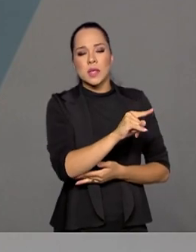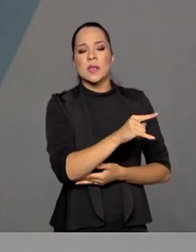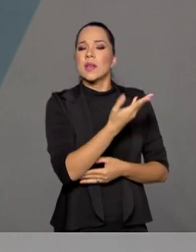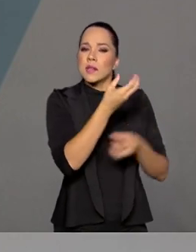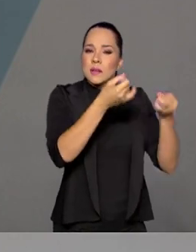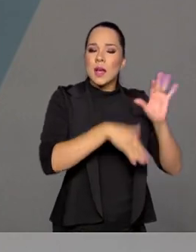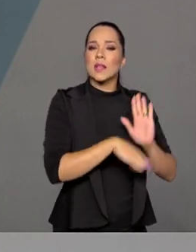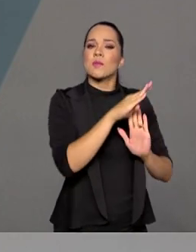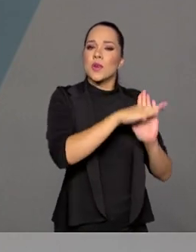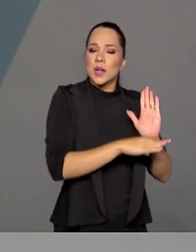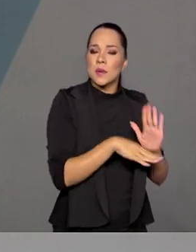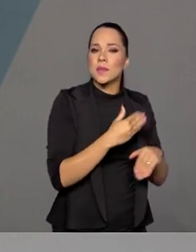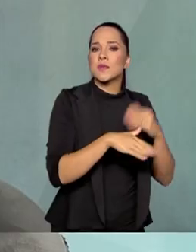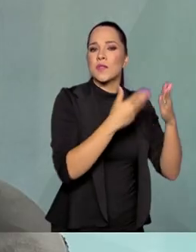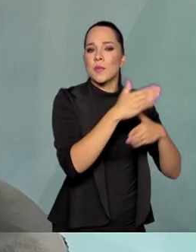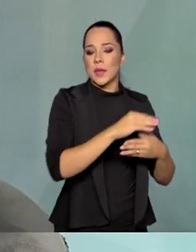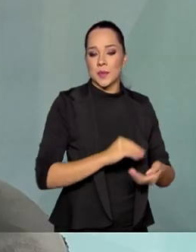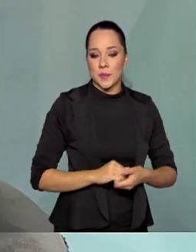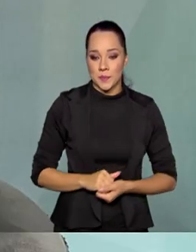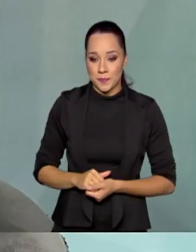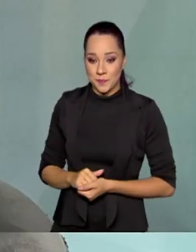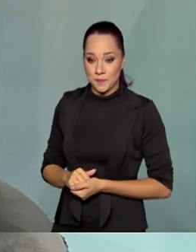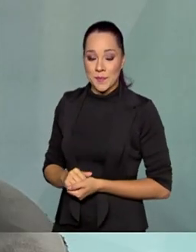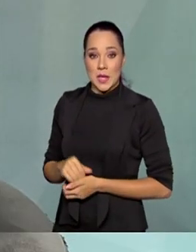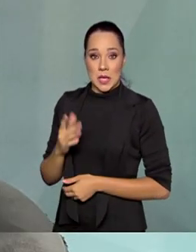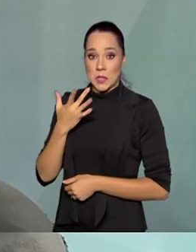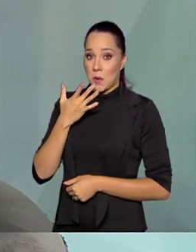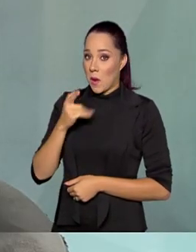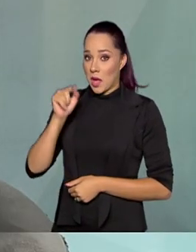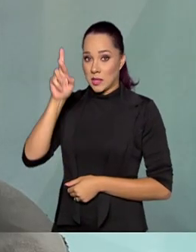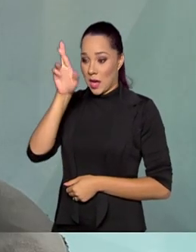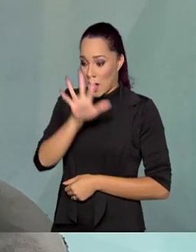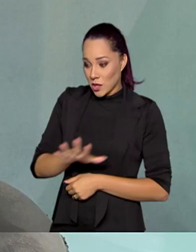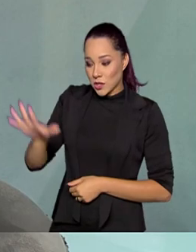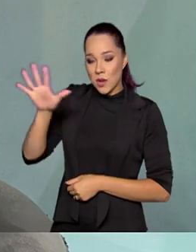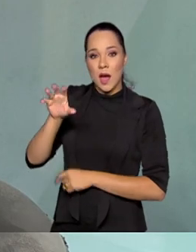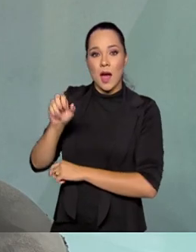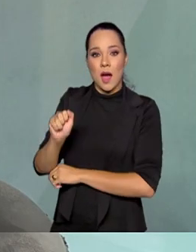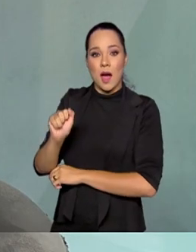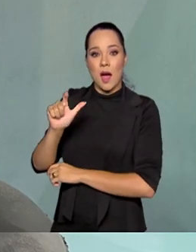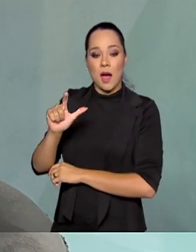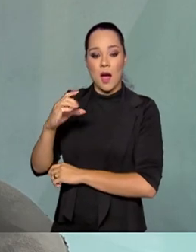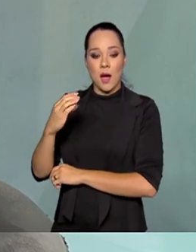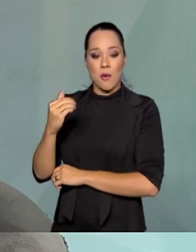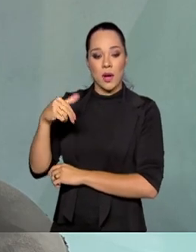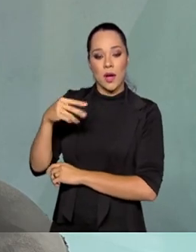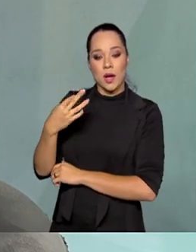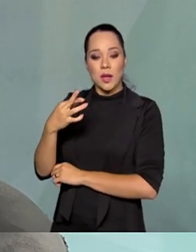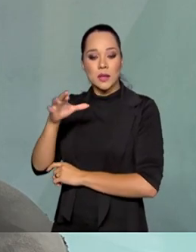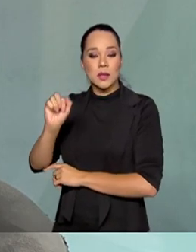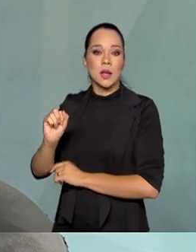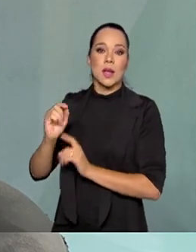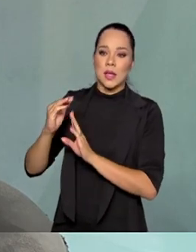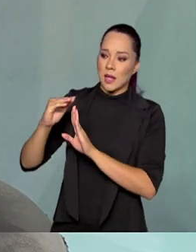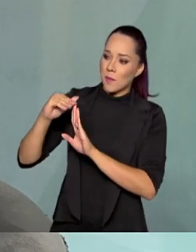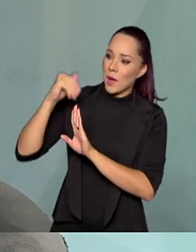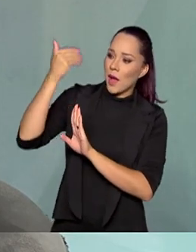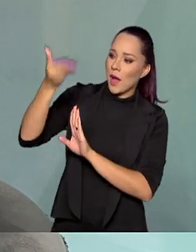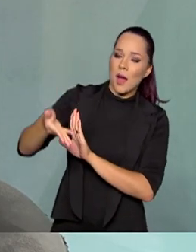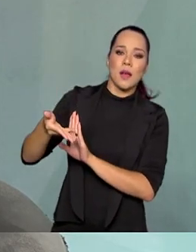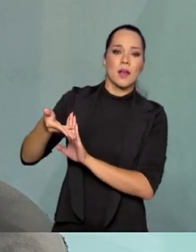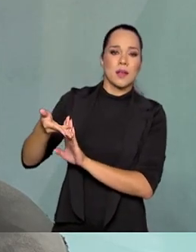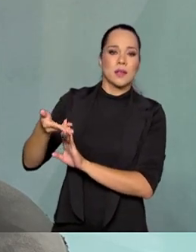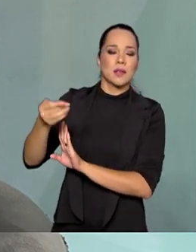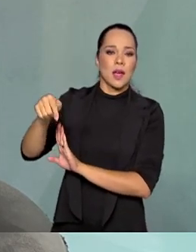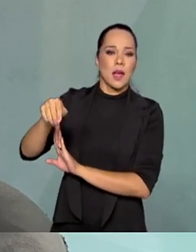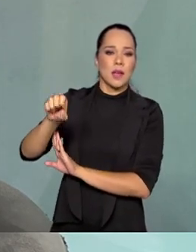desenvolvimento integrado ali. Então, para quem não conhece a região de Alcântara, ela está do outro lado da Baía de São Marcos,